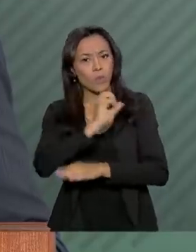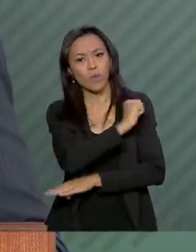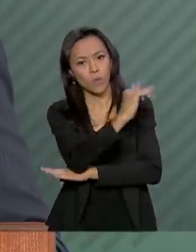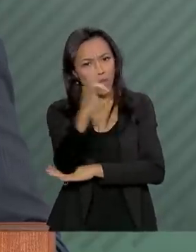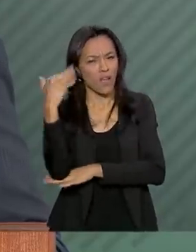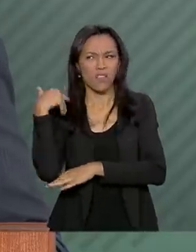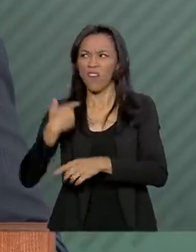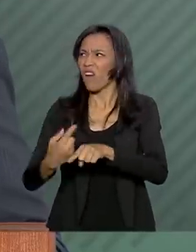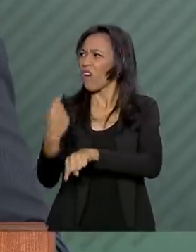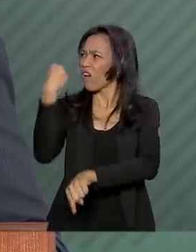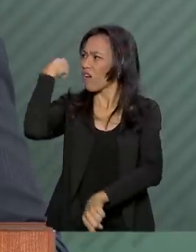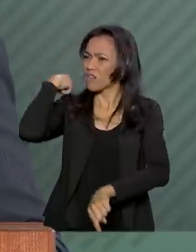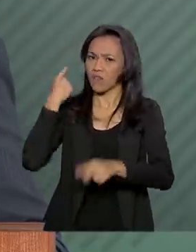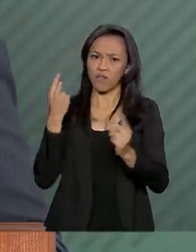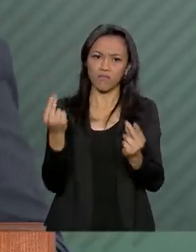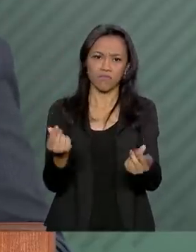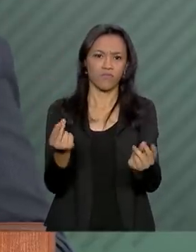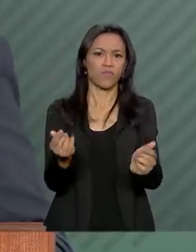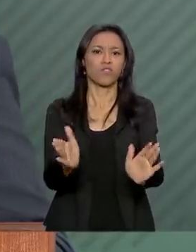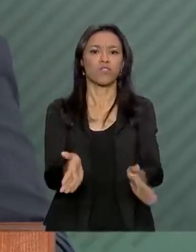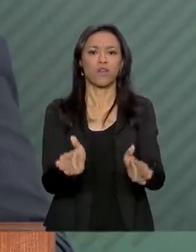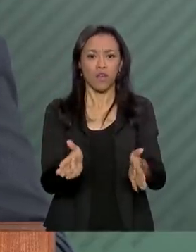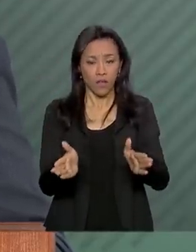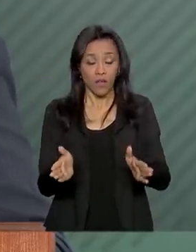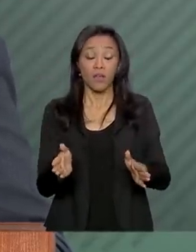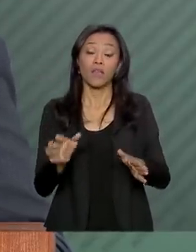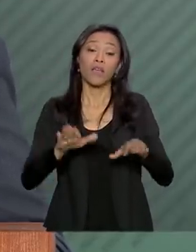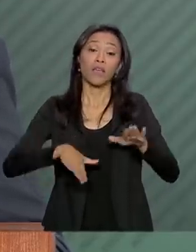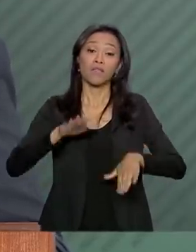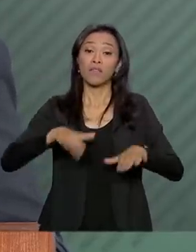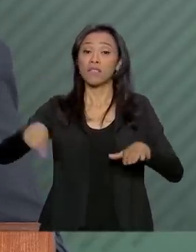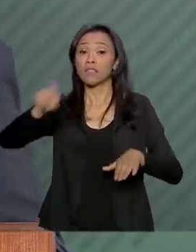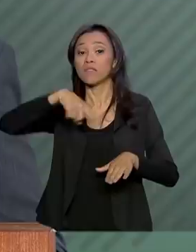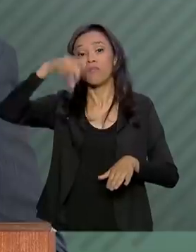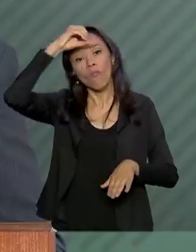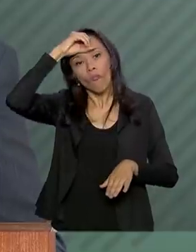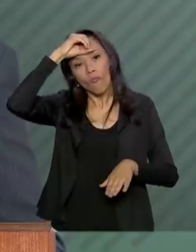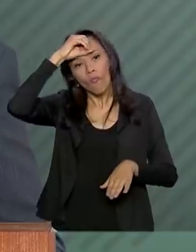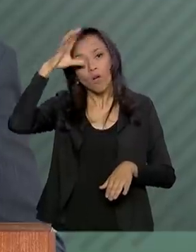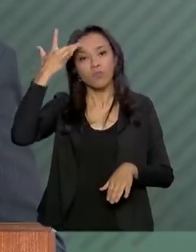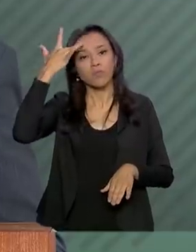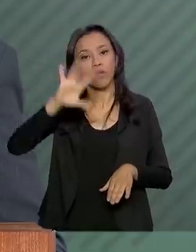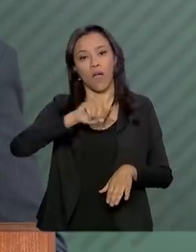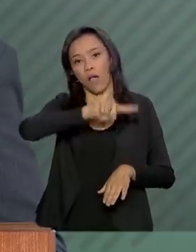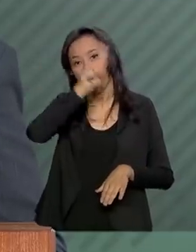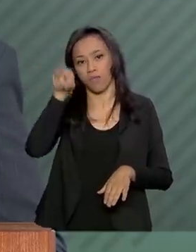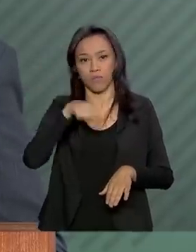um processo de sustentação ambiental que muitas vezes é desconhecido por